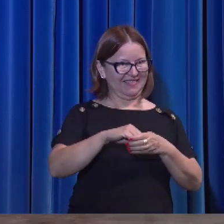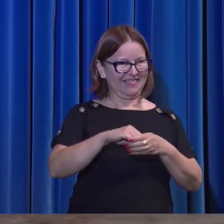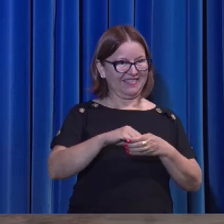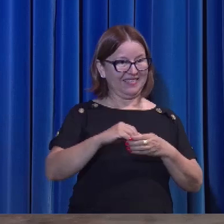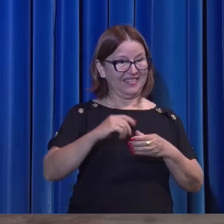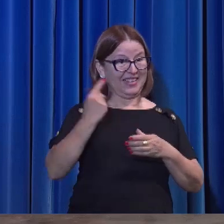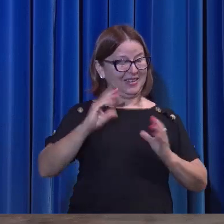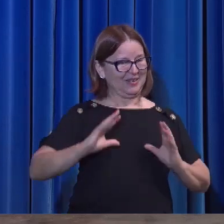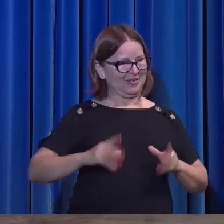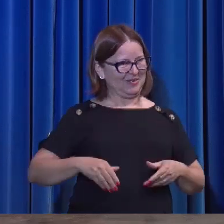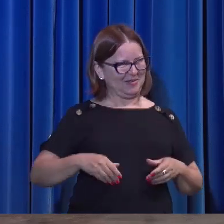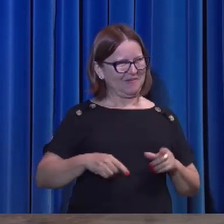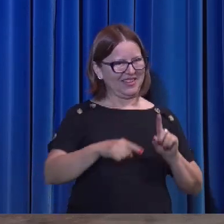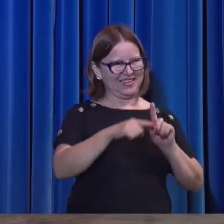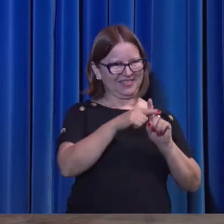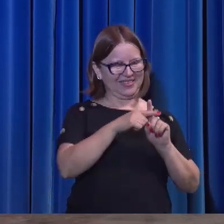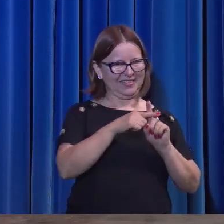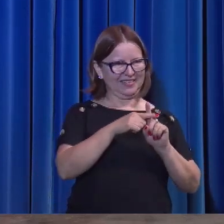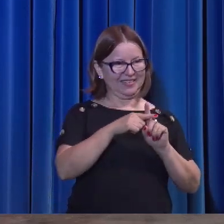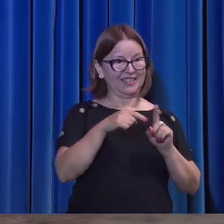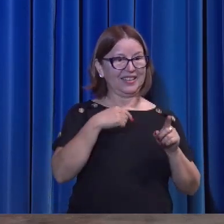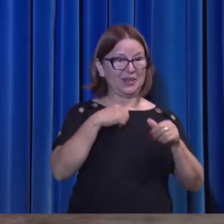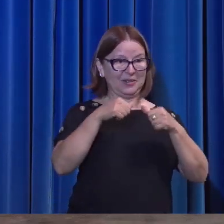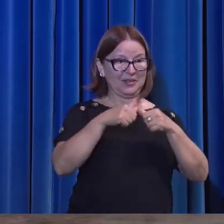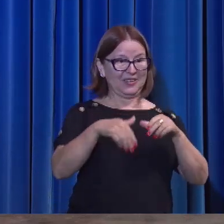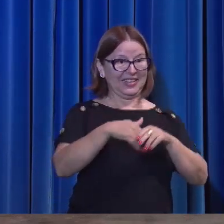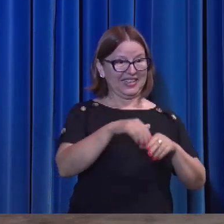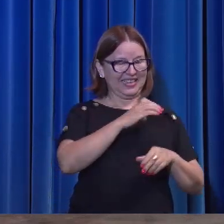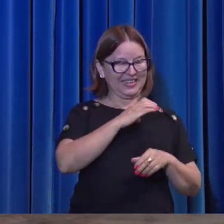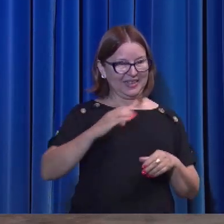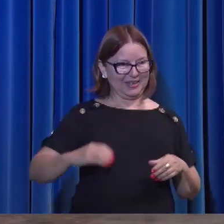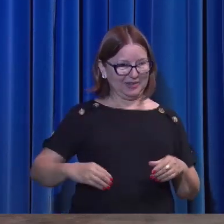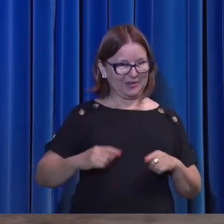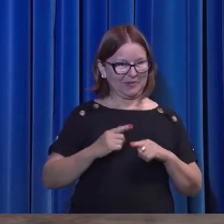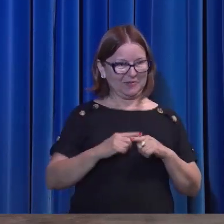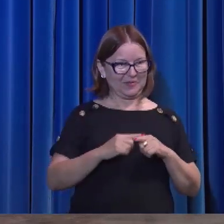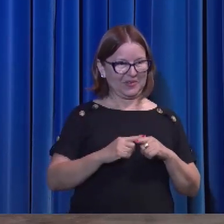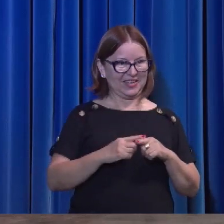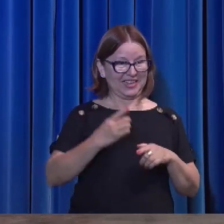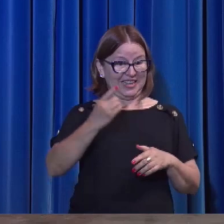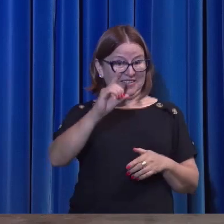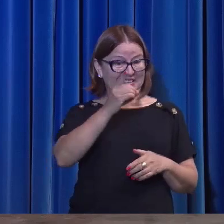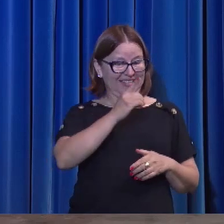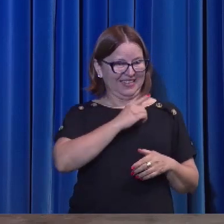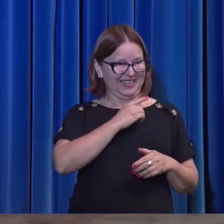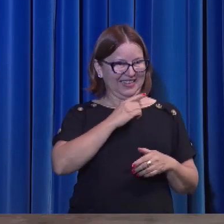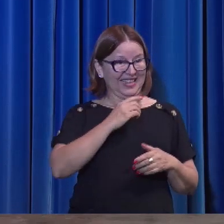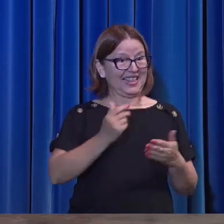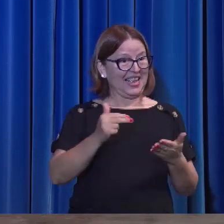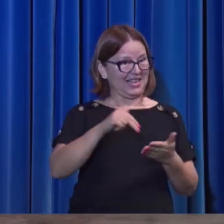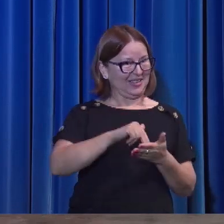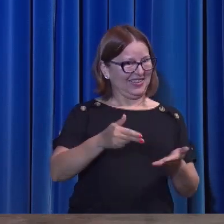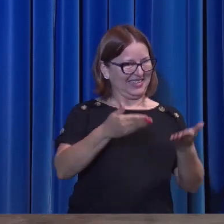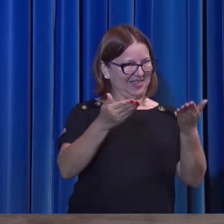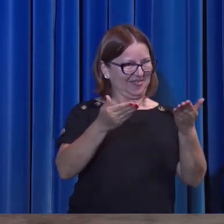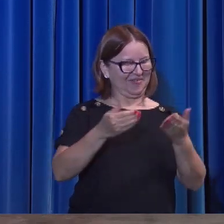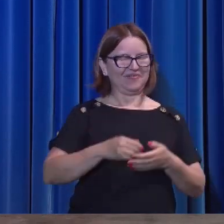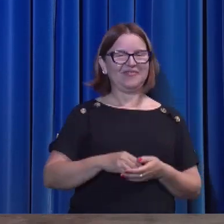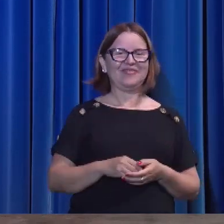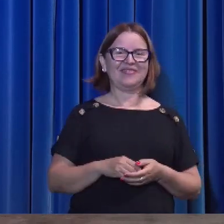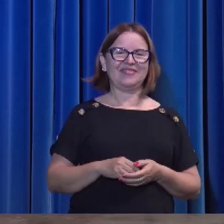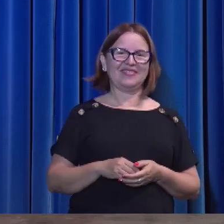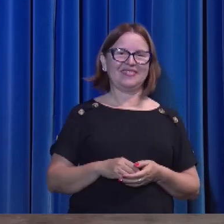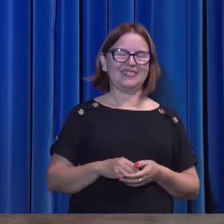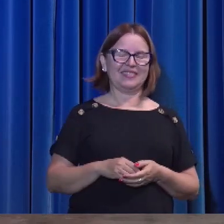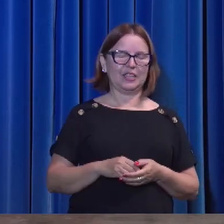E eu estou em Cristo, porque ele veio viver em mim na ressurreição. Naquele dia, vocês,